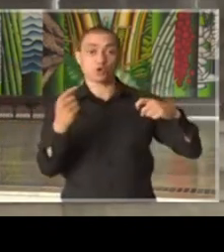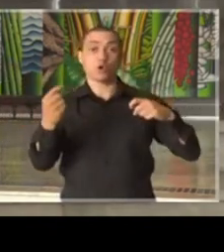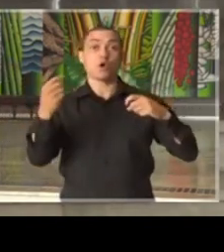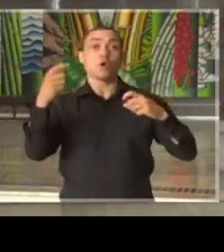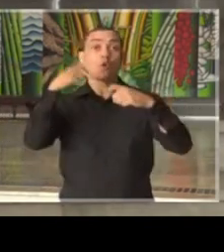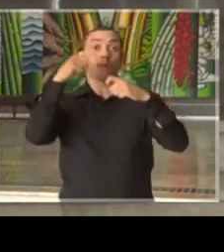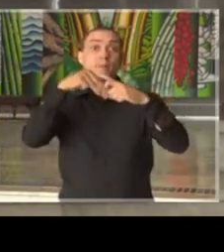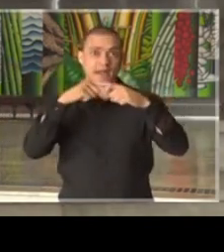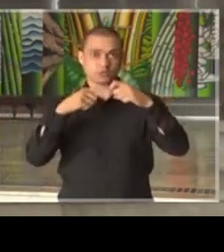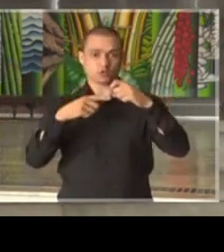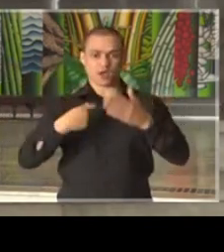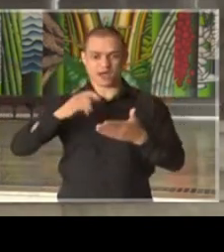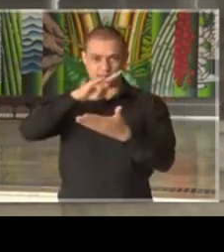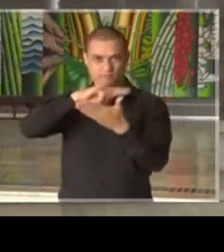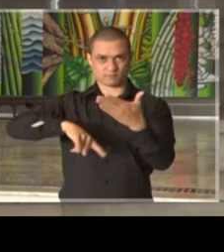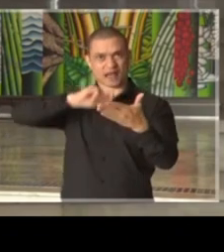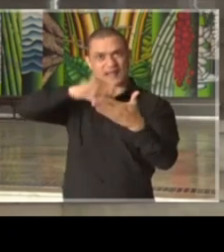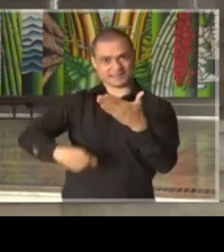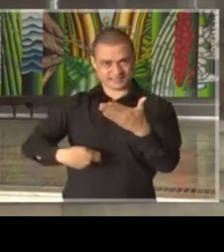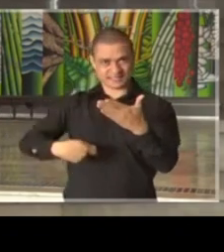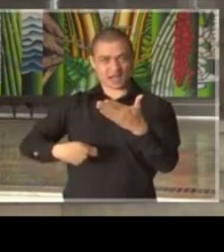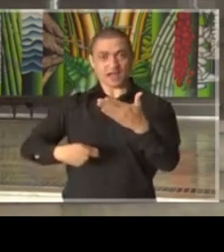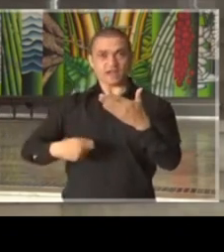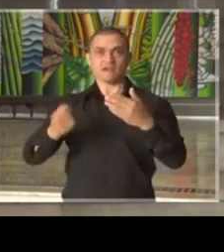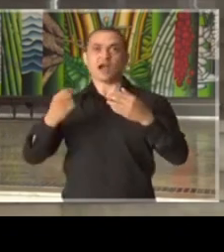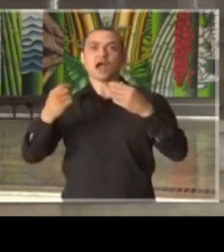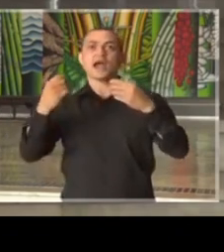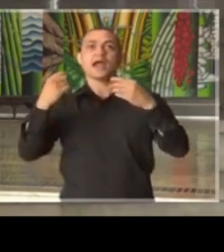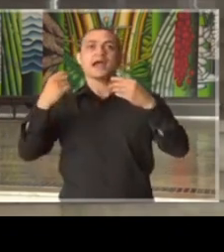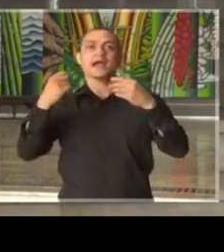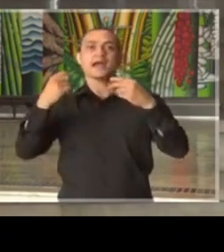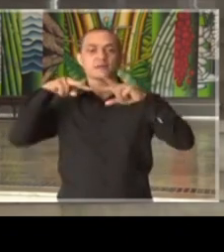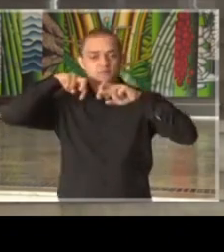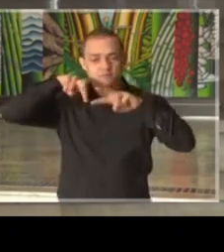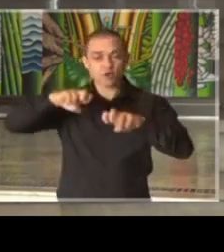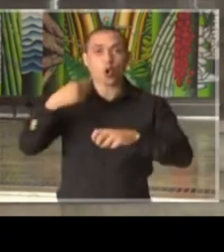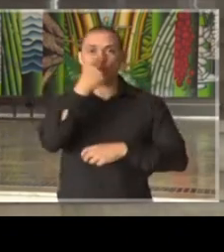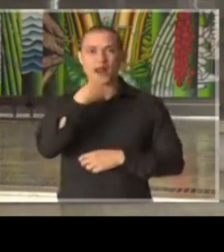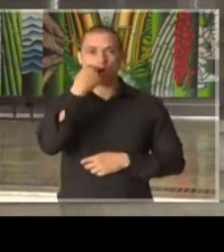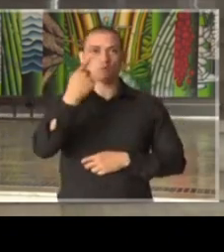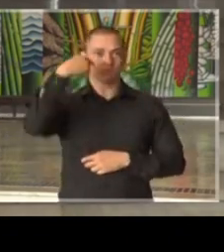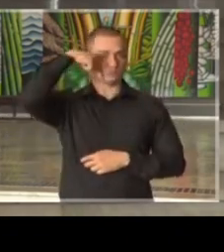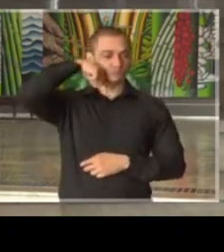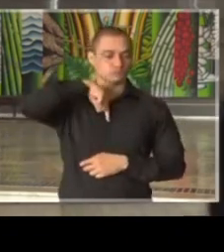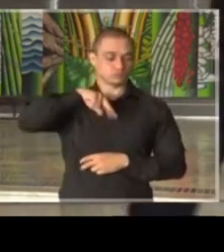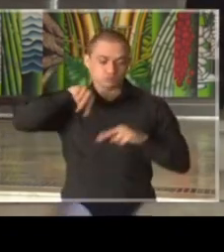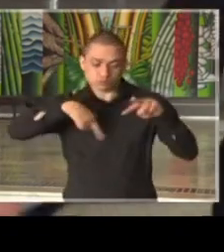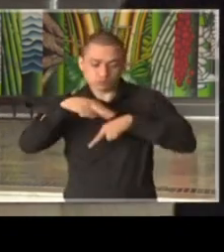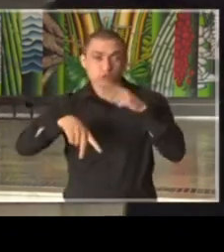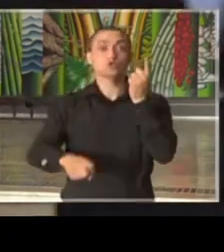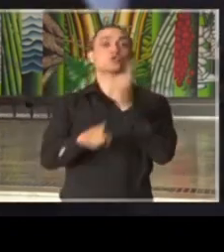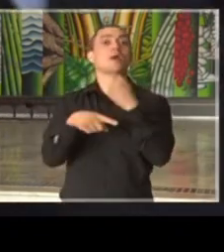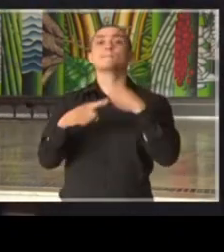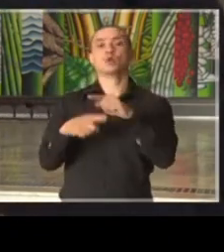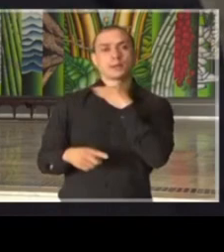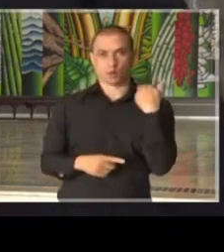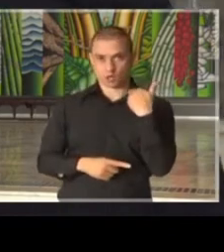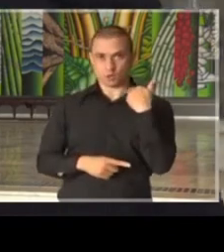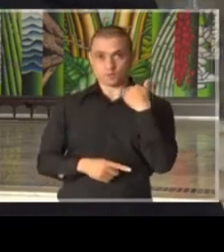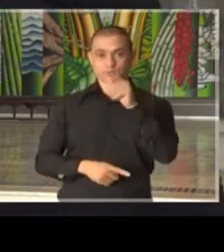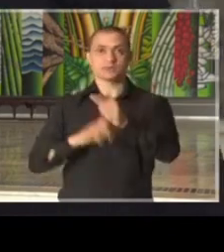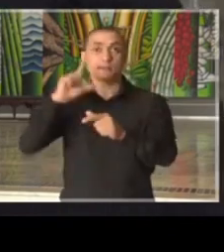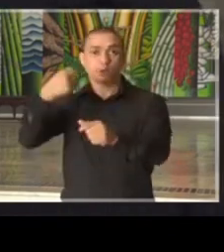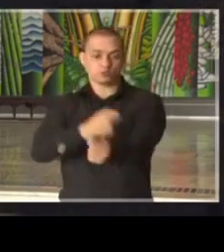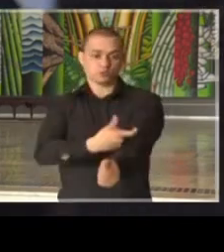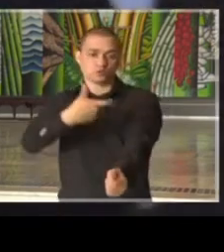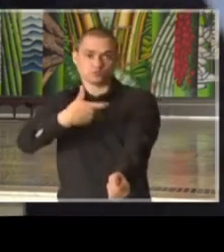médico que assina um atestado faz essa autópsia oral e, em seguida, é colhido exames